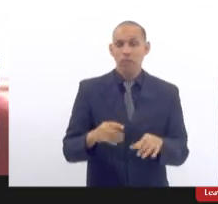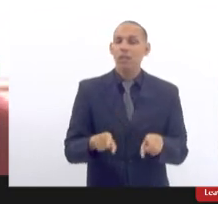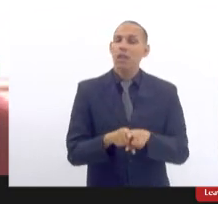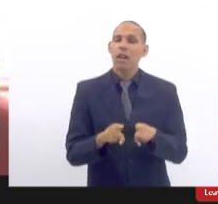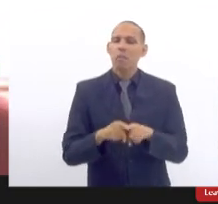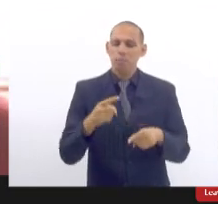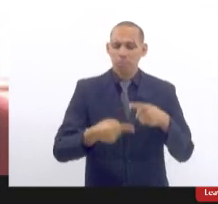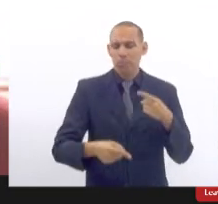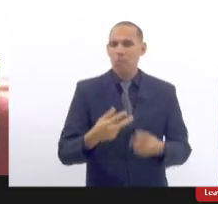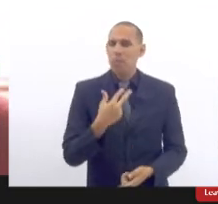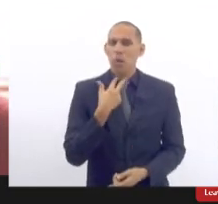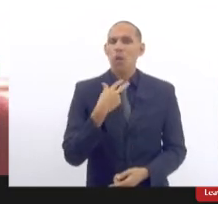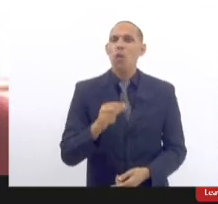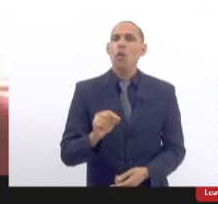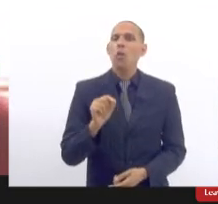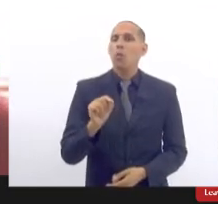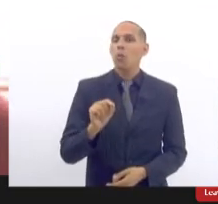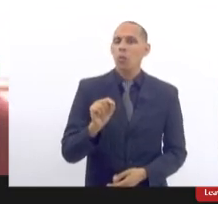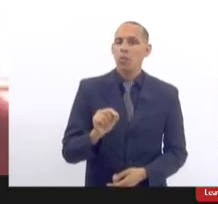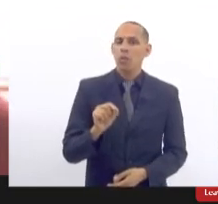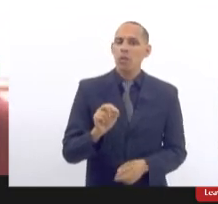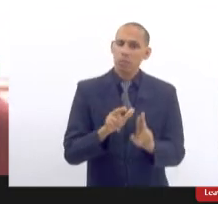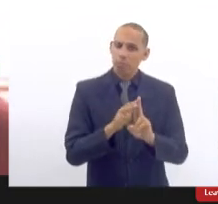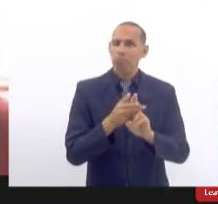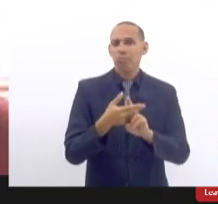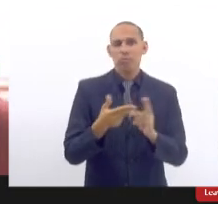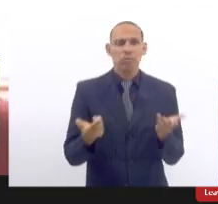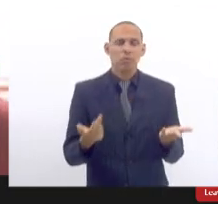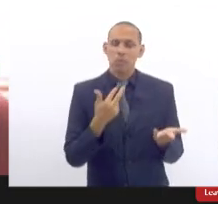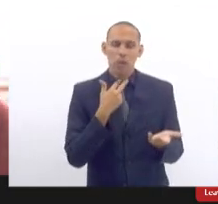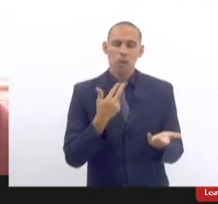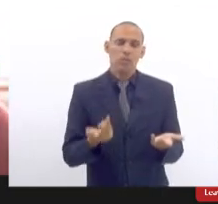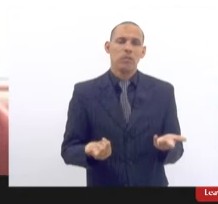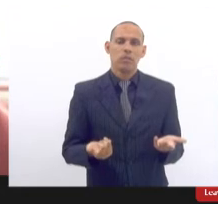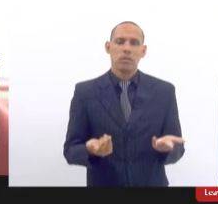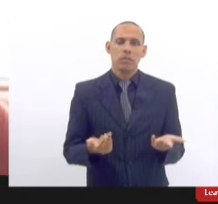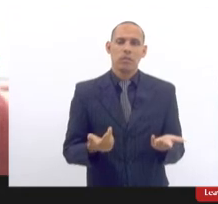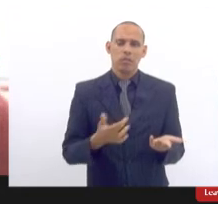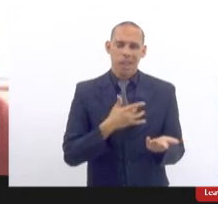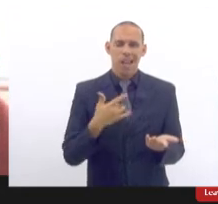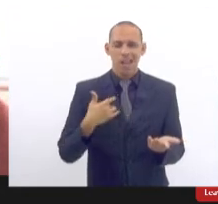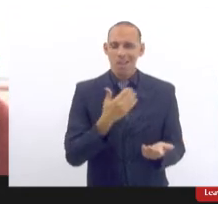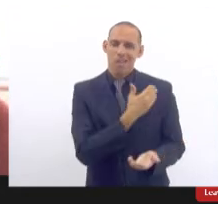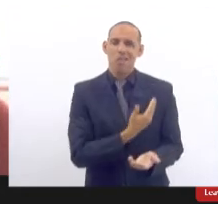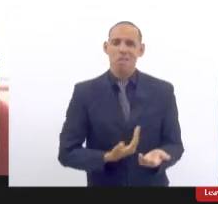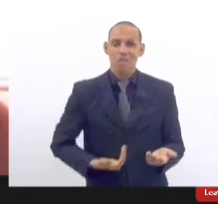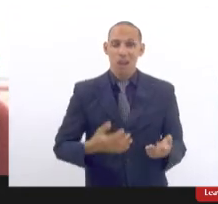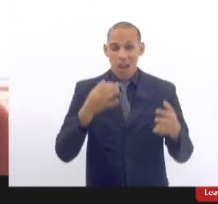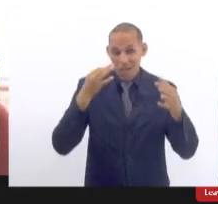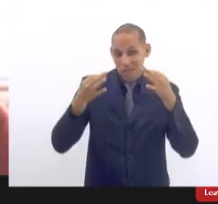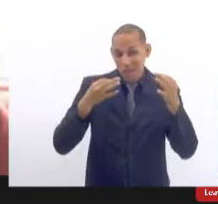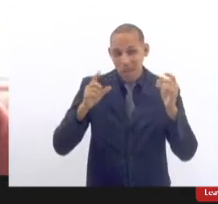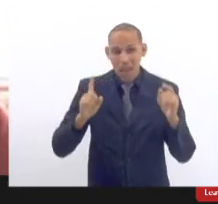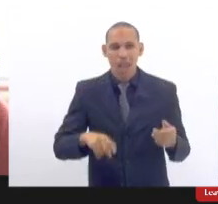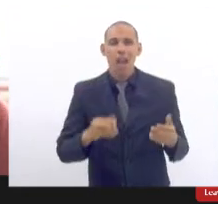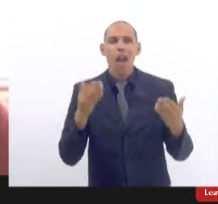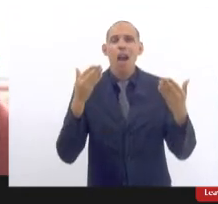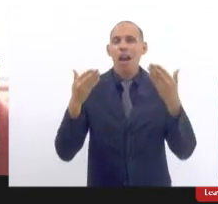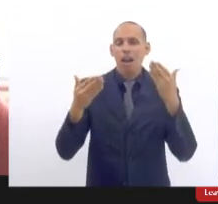negado na saúde pública tendo em perspectiva esse atendimento